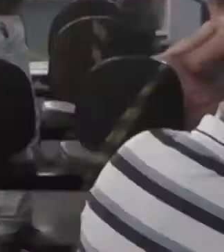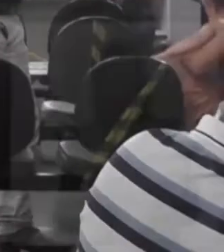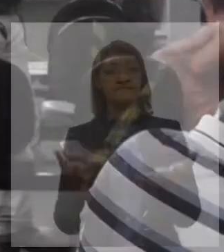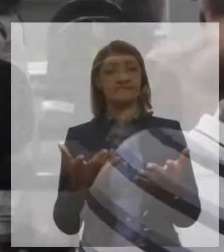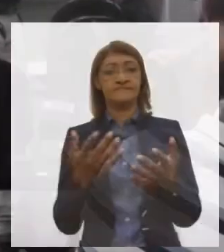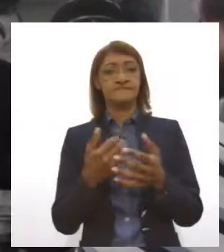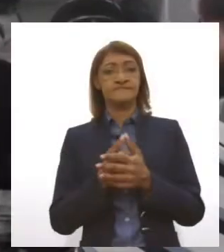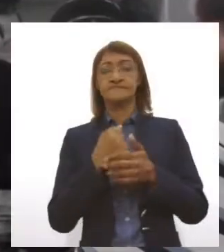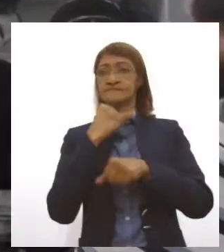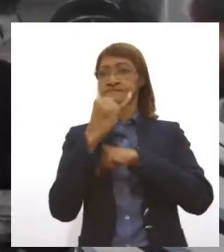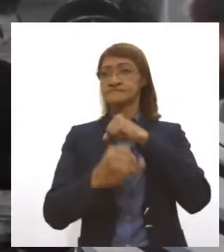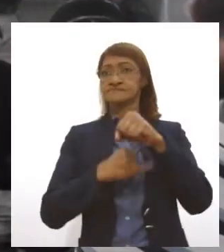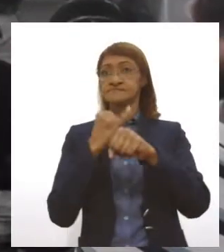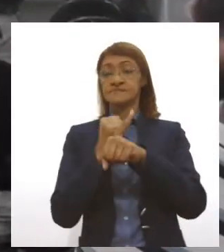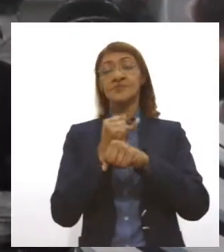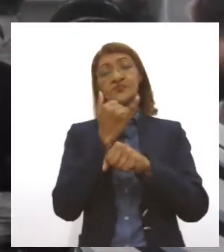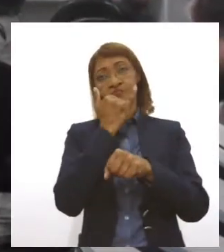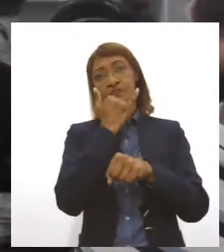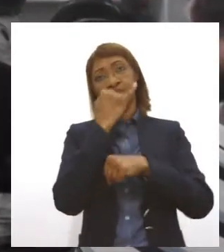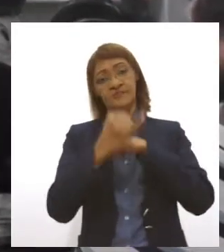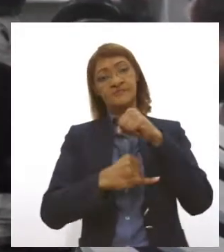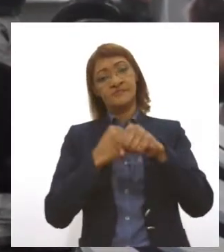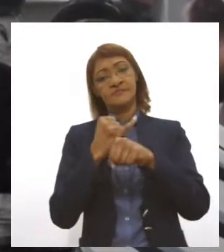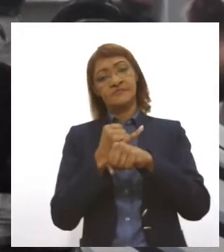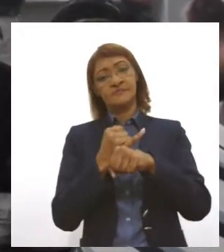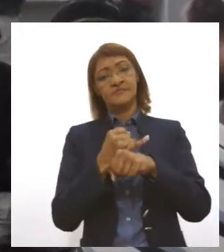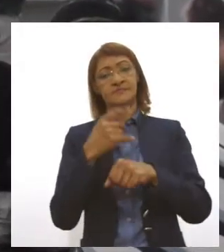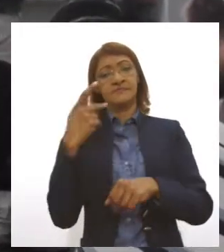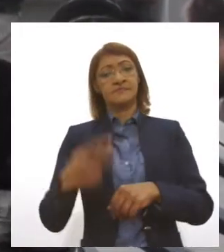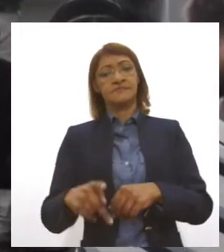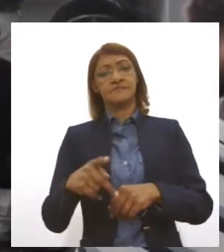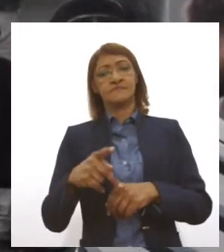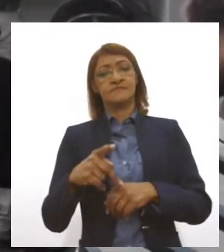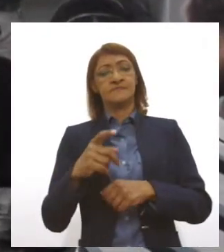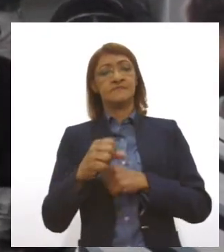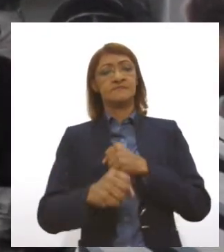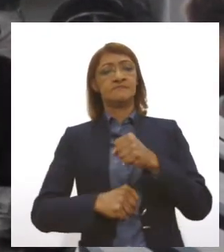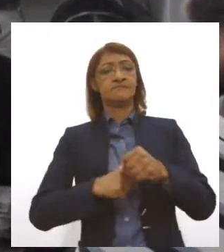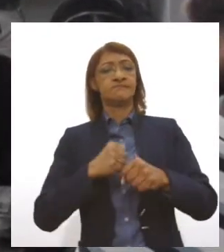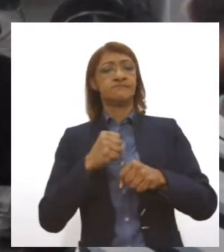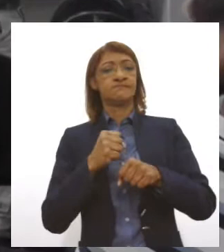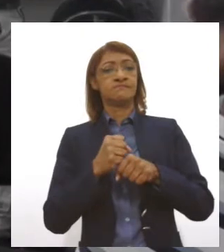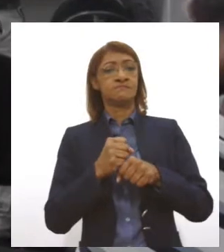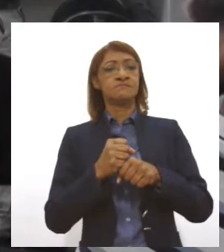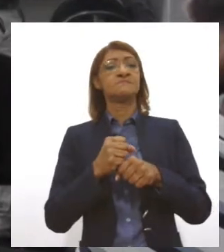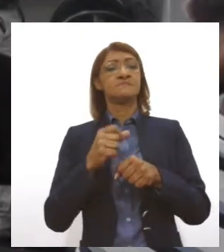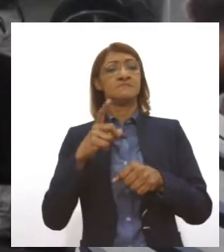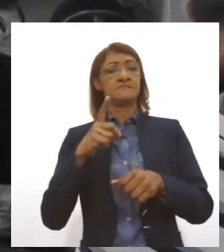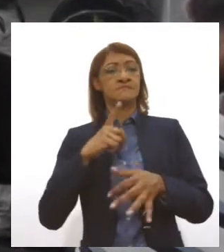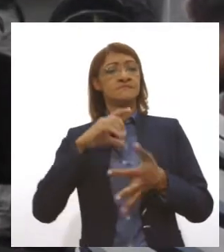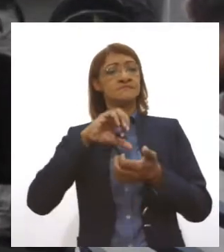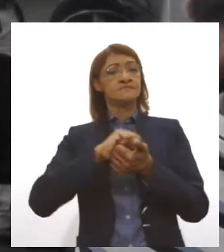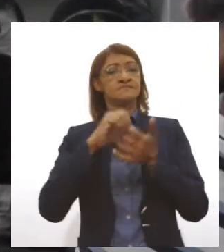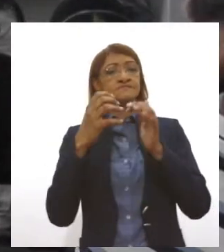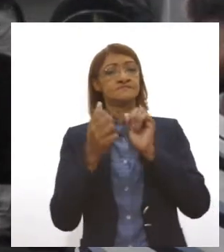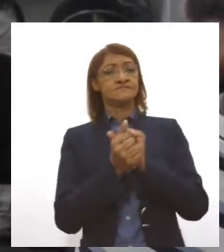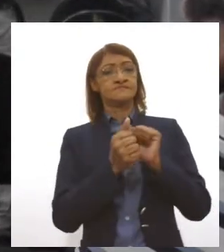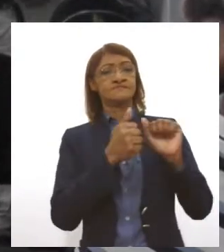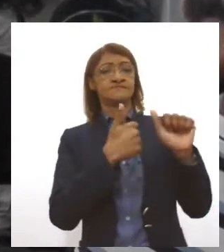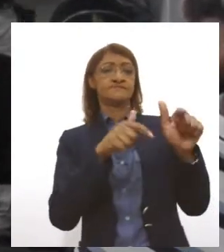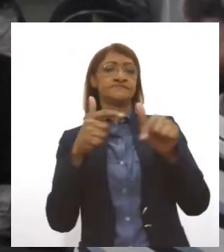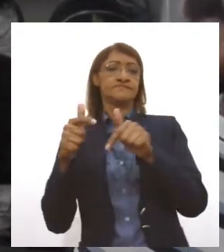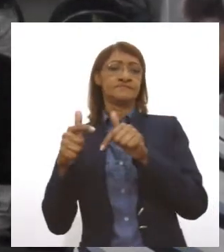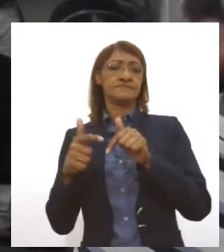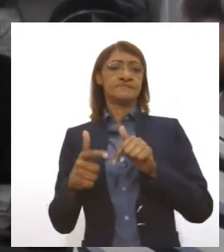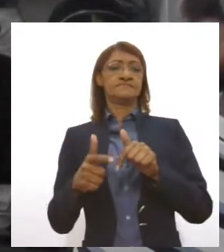Aline. Ao longo do ano de pandemia, vários serviços vêm sendo adaptados, inclusive os serviços de cartório.